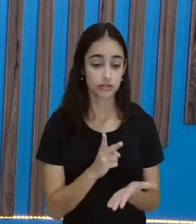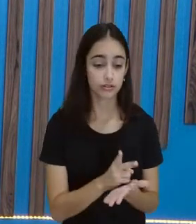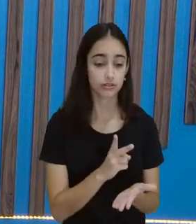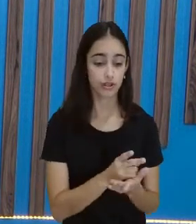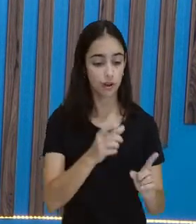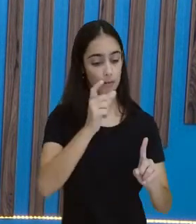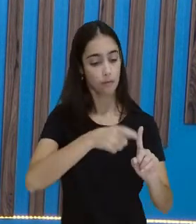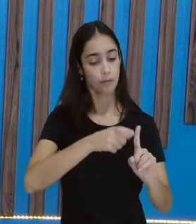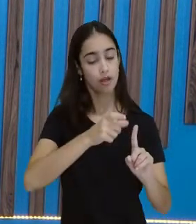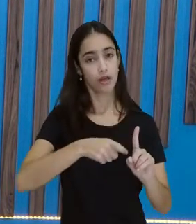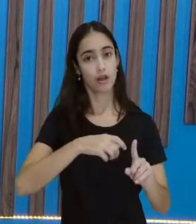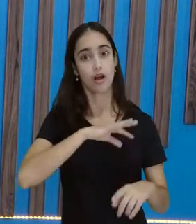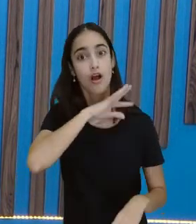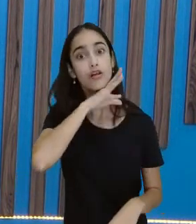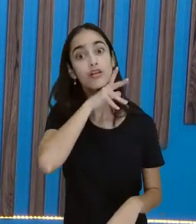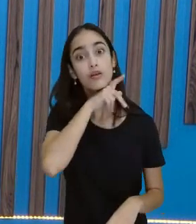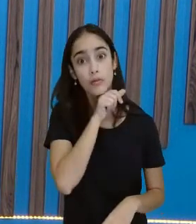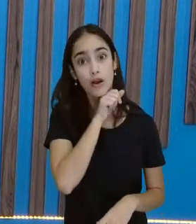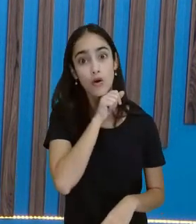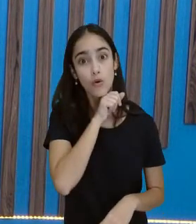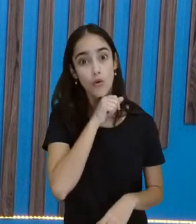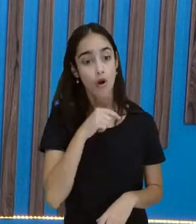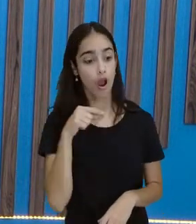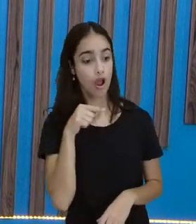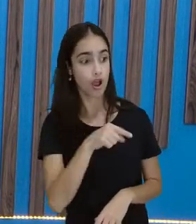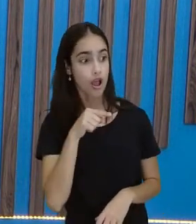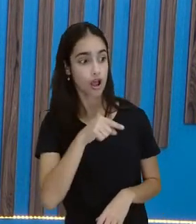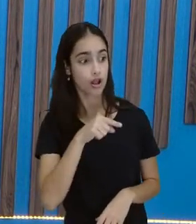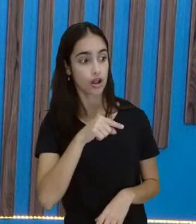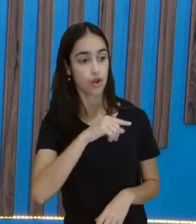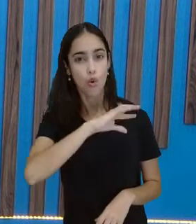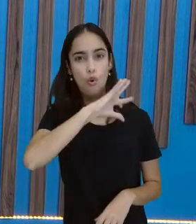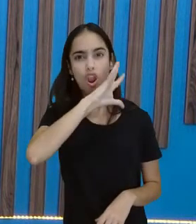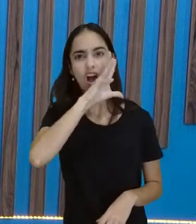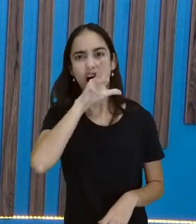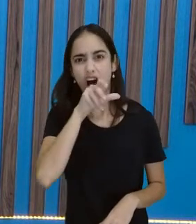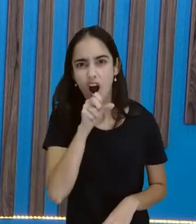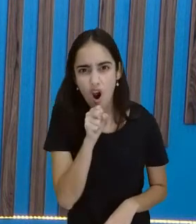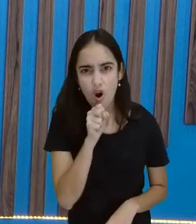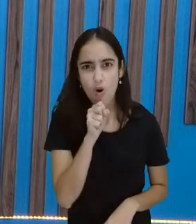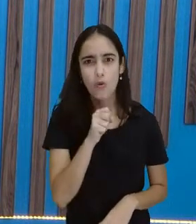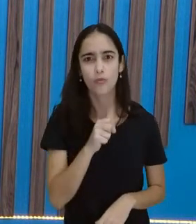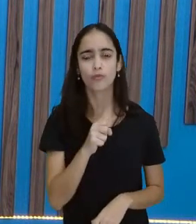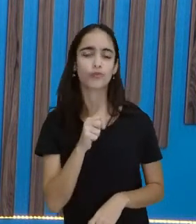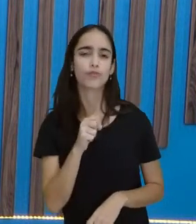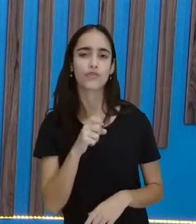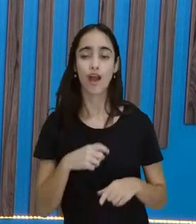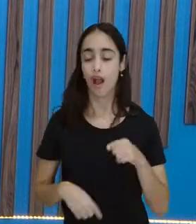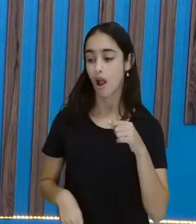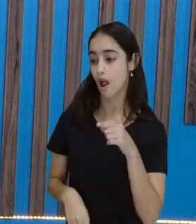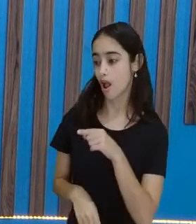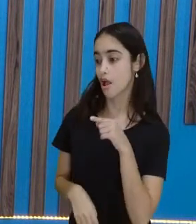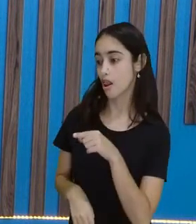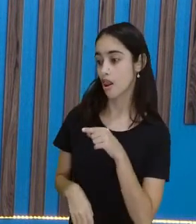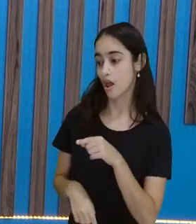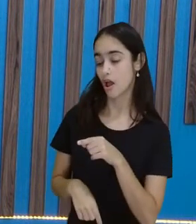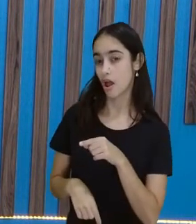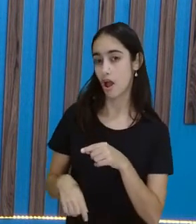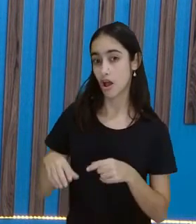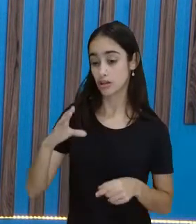ele, o leão, ela, a cegonha. Entenderam? Isso, então, significa